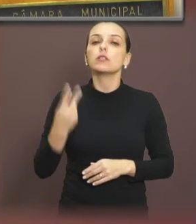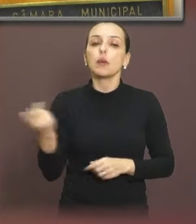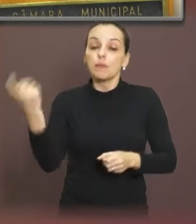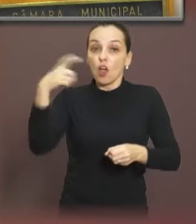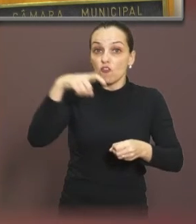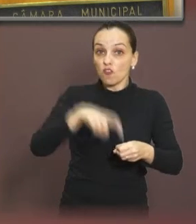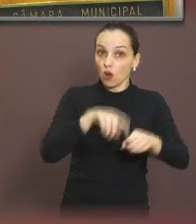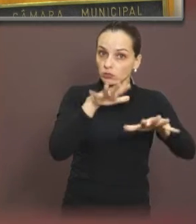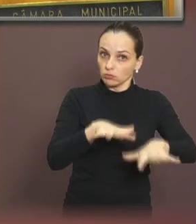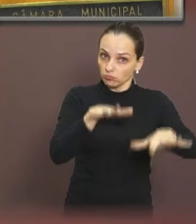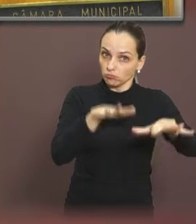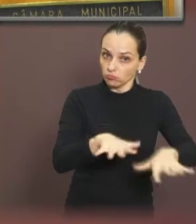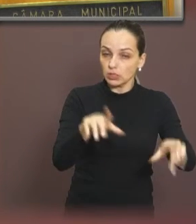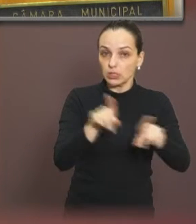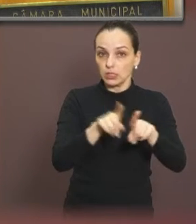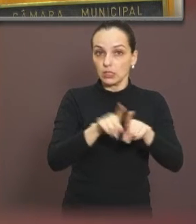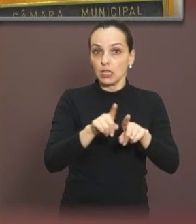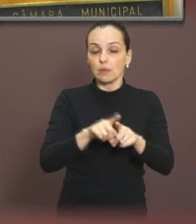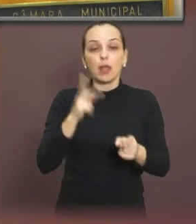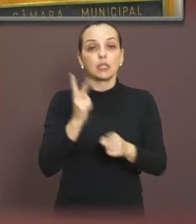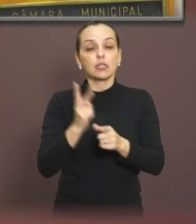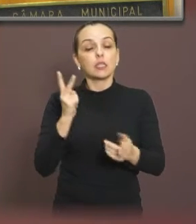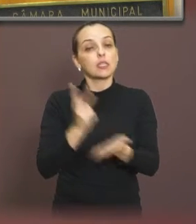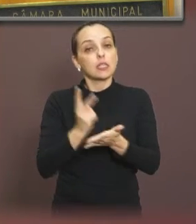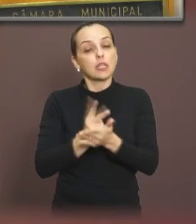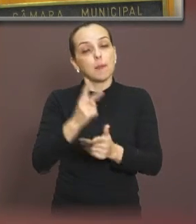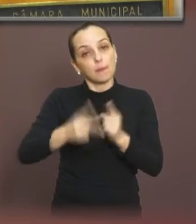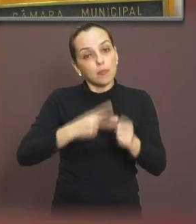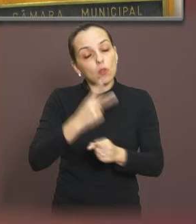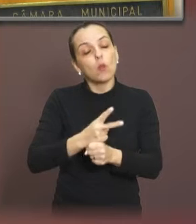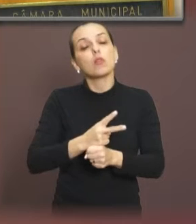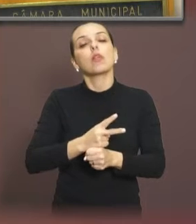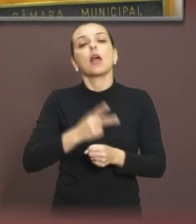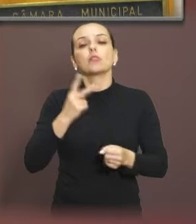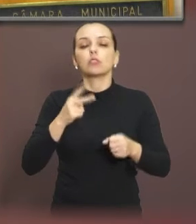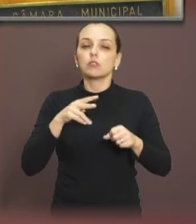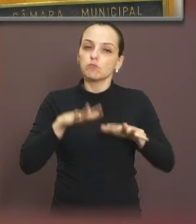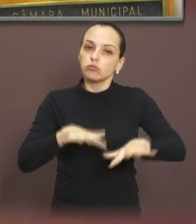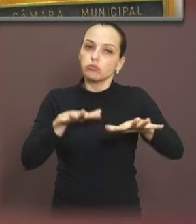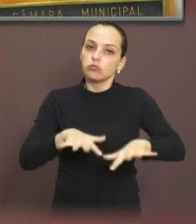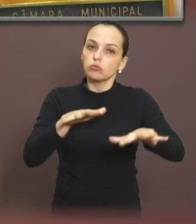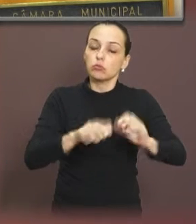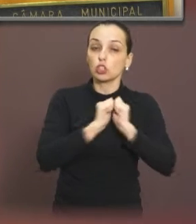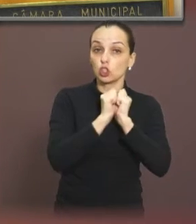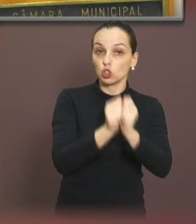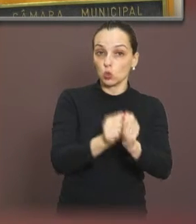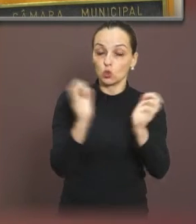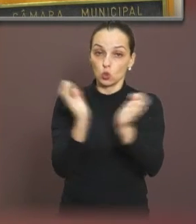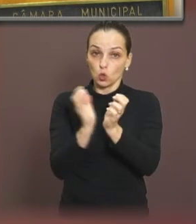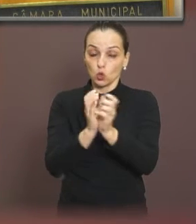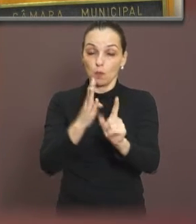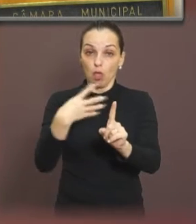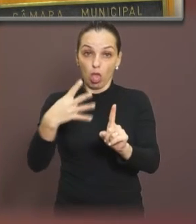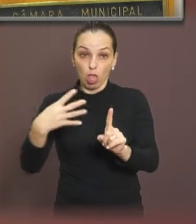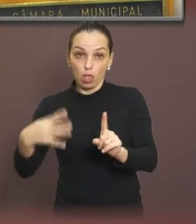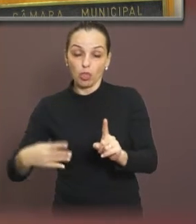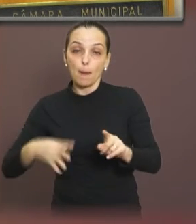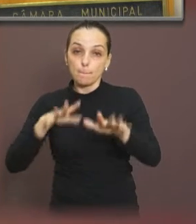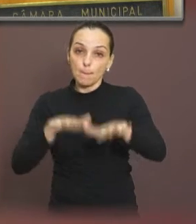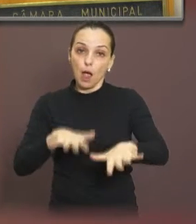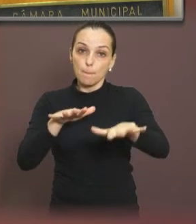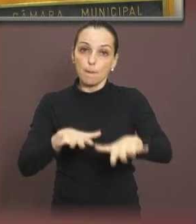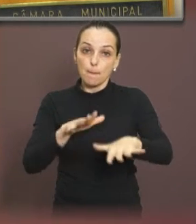e nós estivemos, então, nos últimos dois anos e pretendemos estar, nesse ano, também, ao lado da comunidade, marchando e lutando